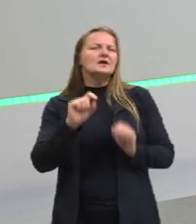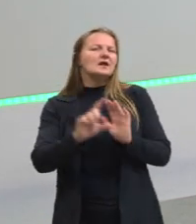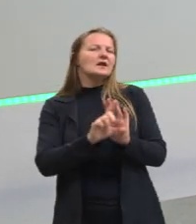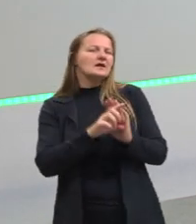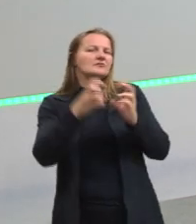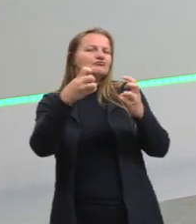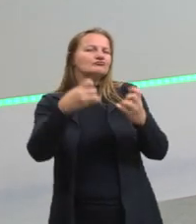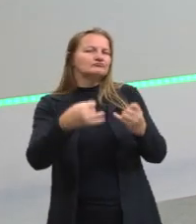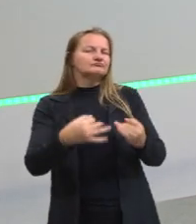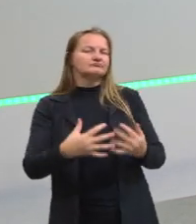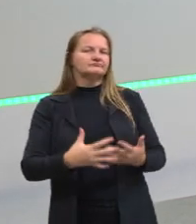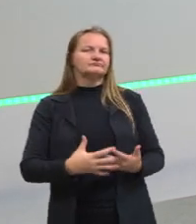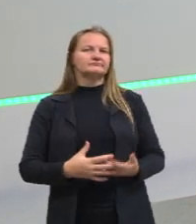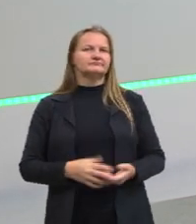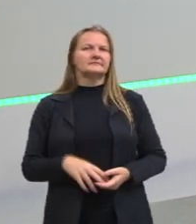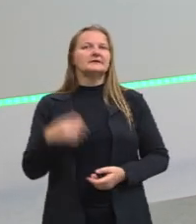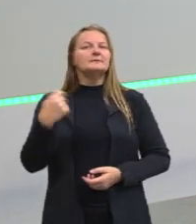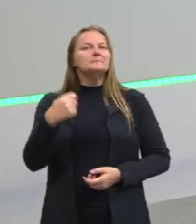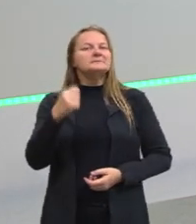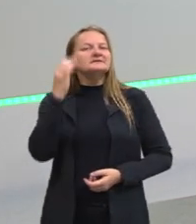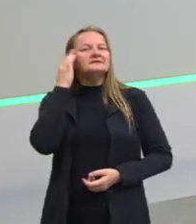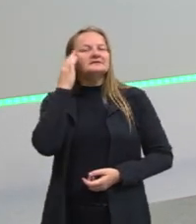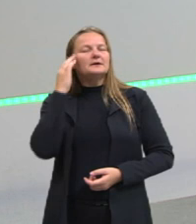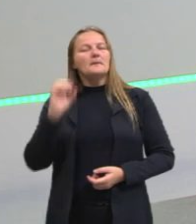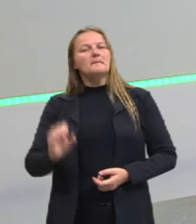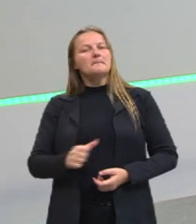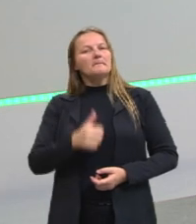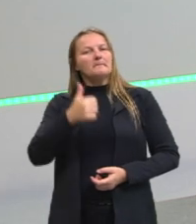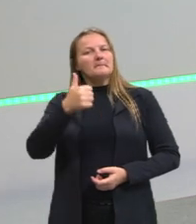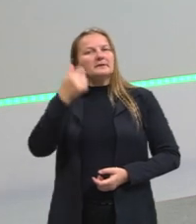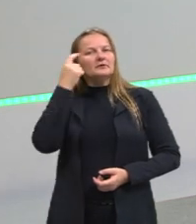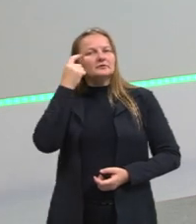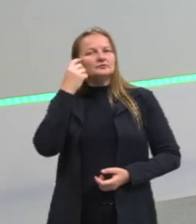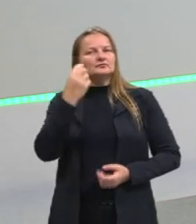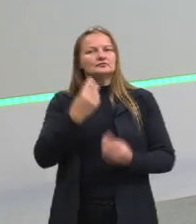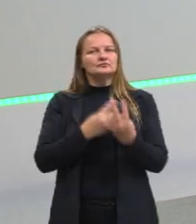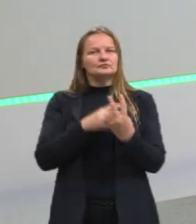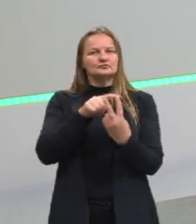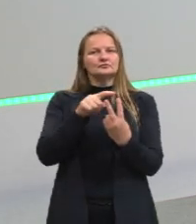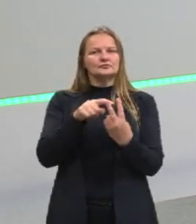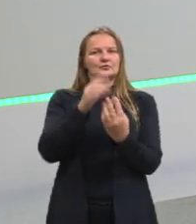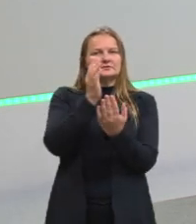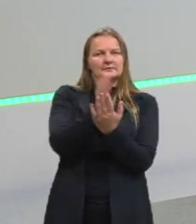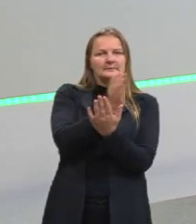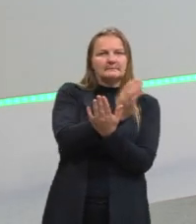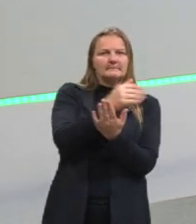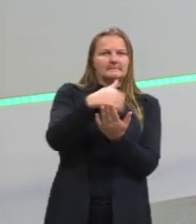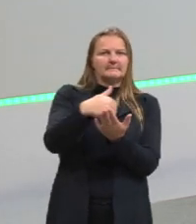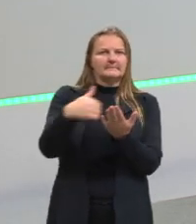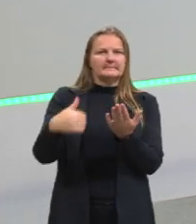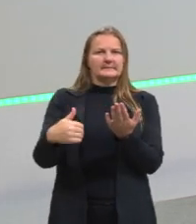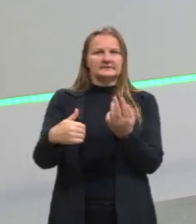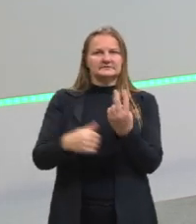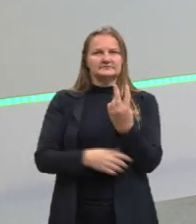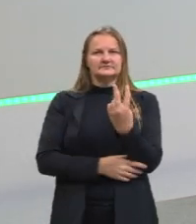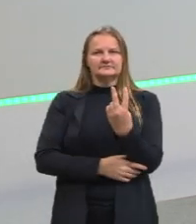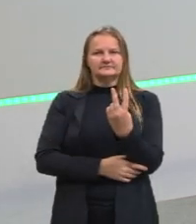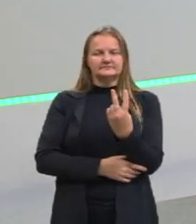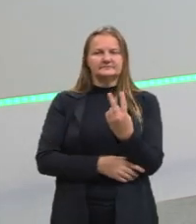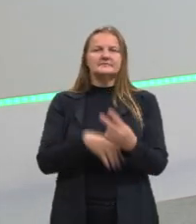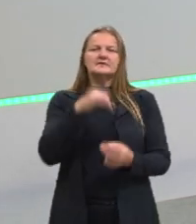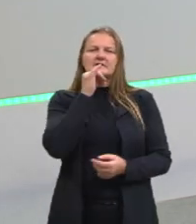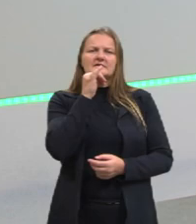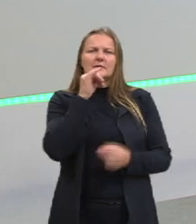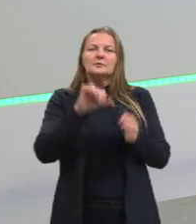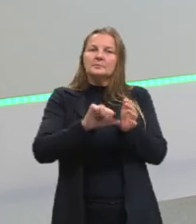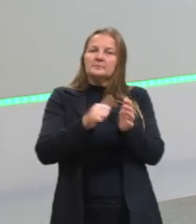está dizendo, tá? A gente precisa, é melhor a gente separar ela em duas partes. Tá? Então, um exemplo que a gente pode falar